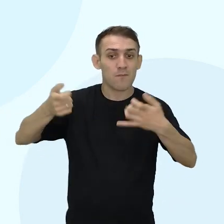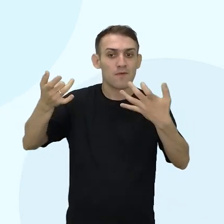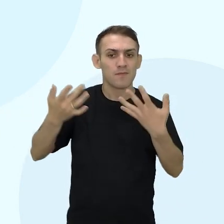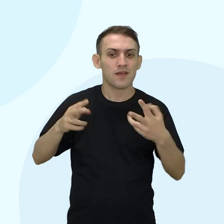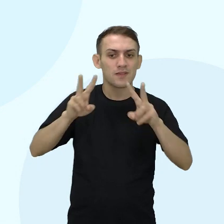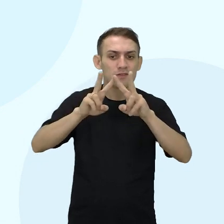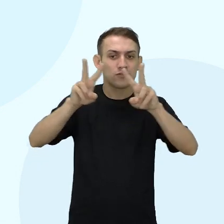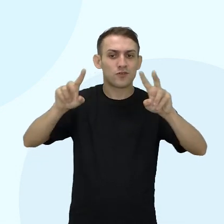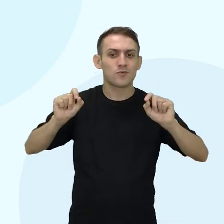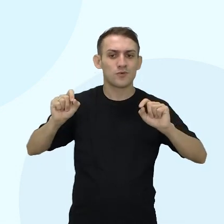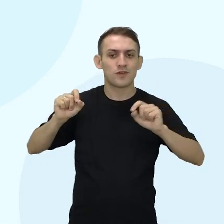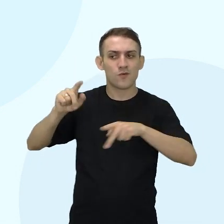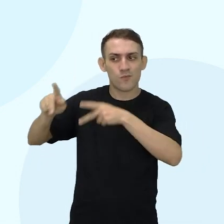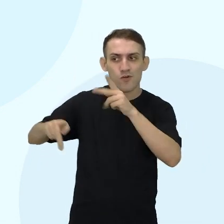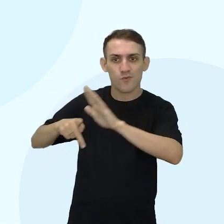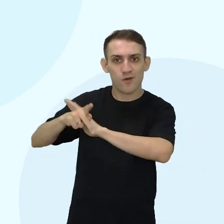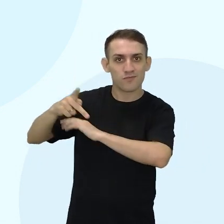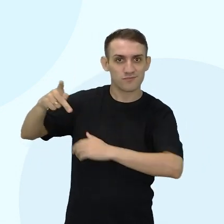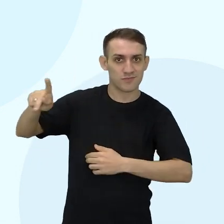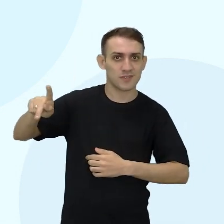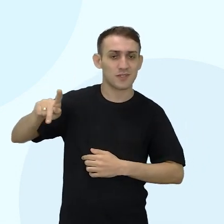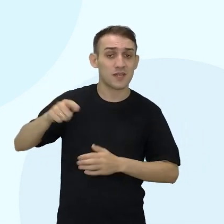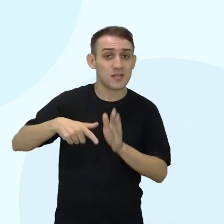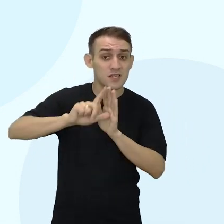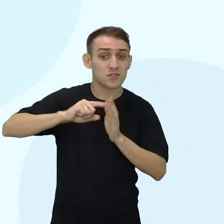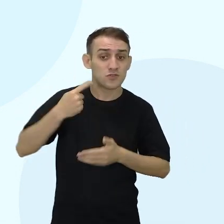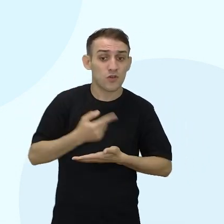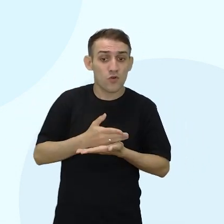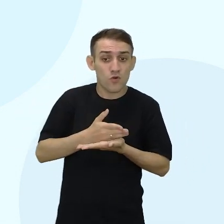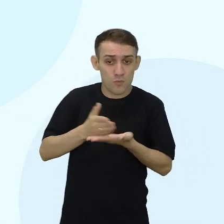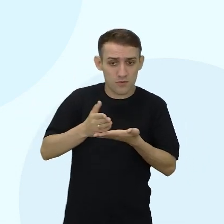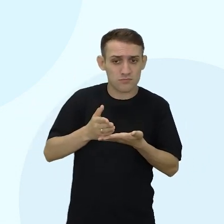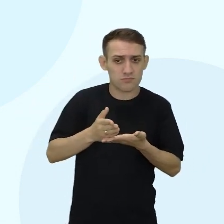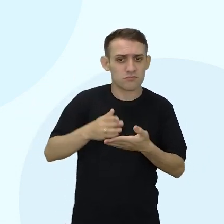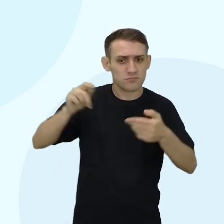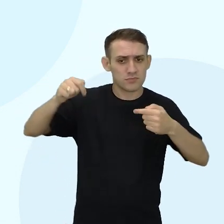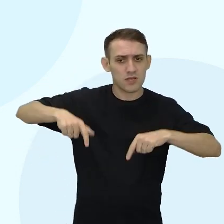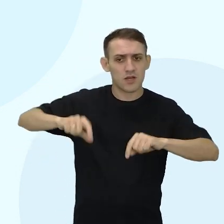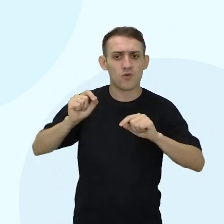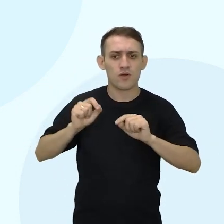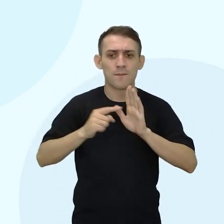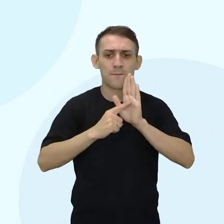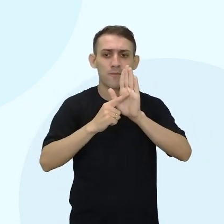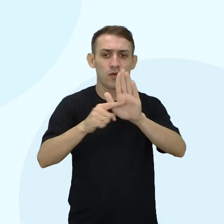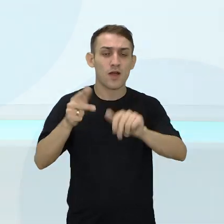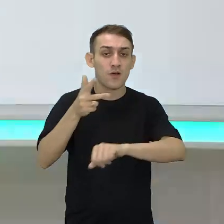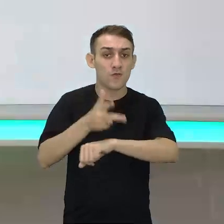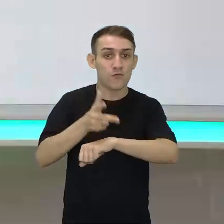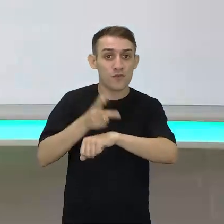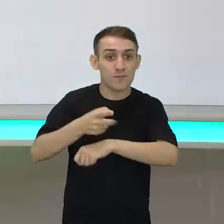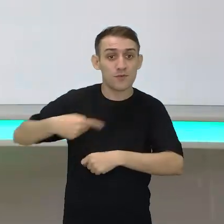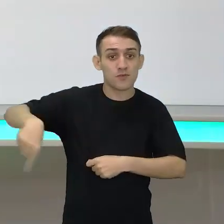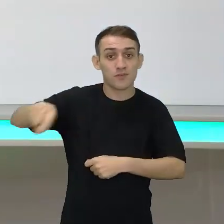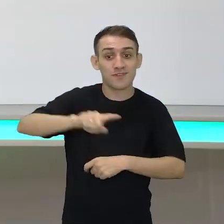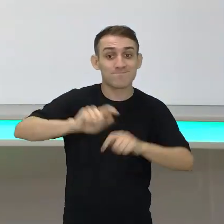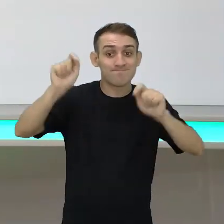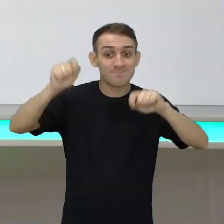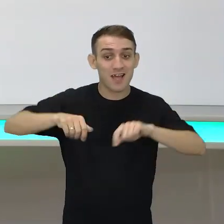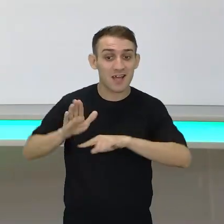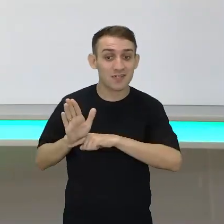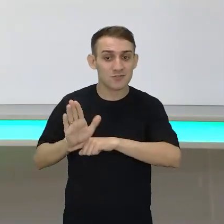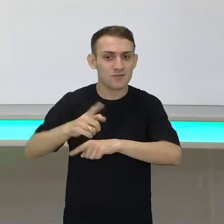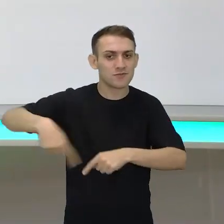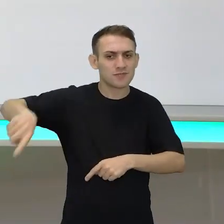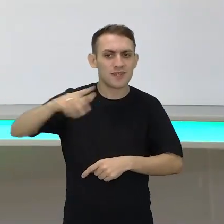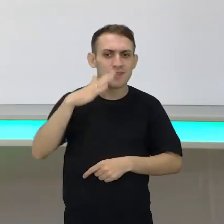pouquinho a respeito dos Kaisaras. Então, antes da gente começar a falar sobre os Kaisaras, vou mostrar para vocês um vídeo que vai te ajudar a